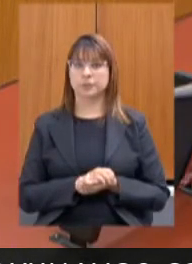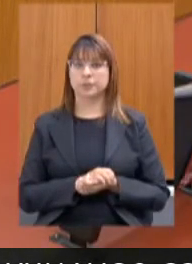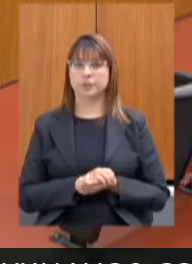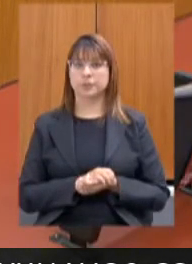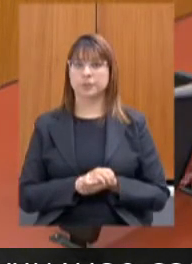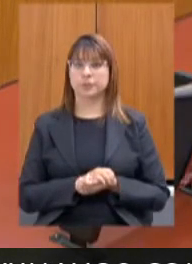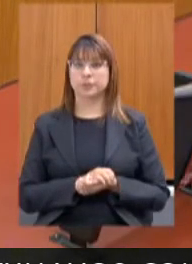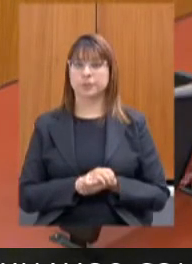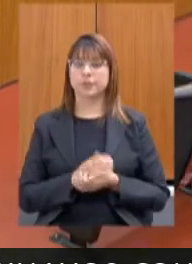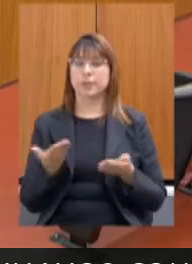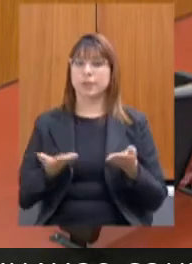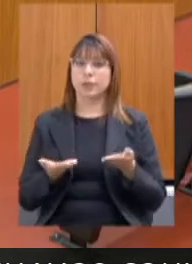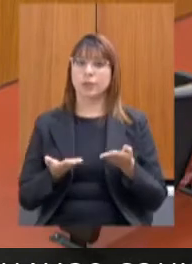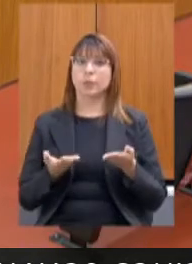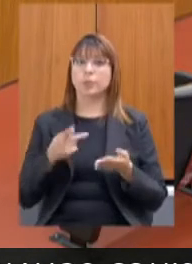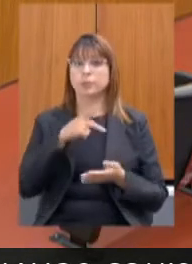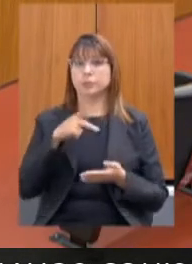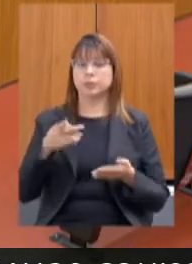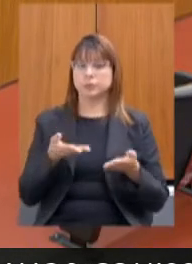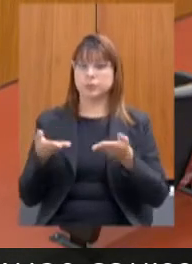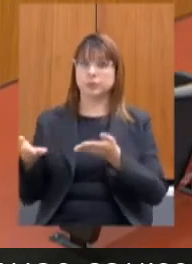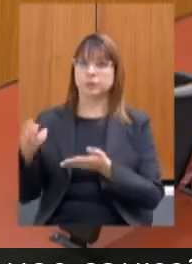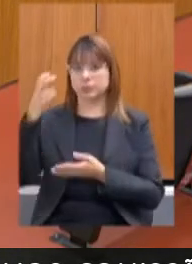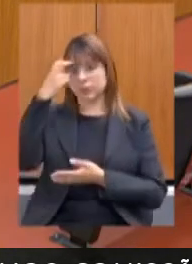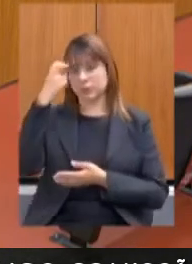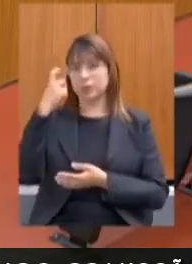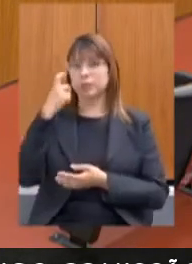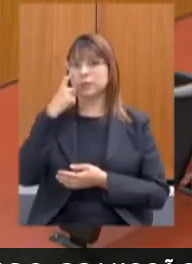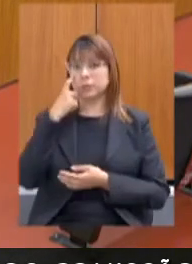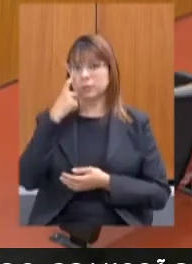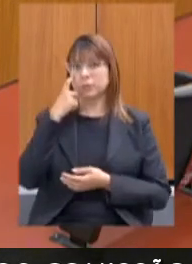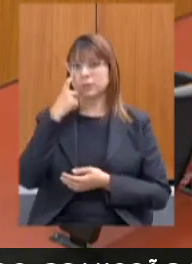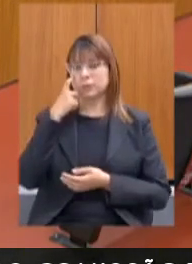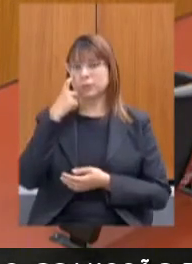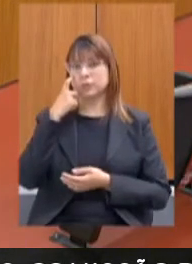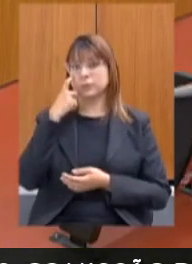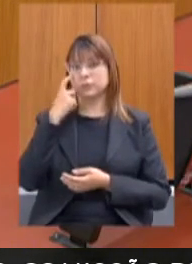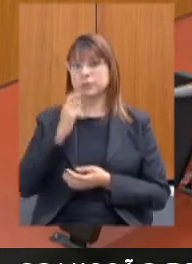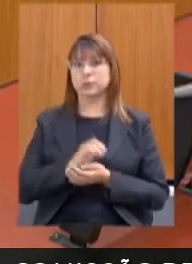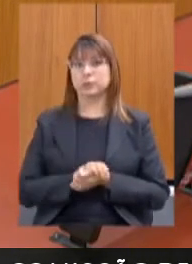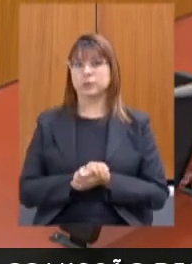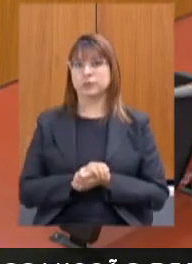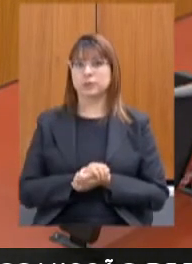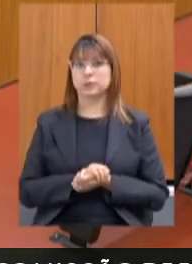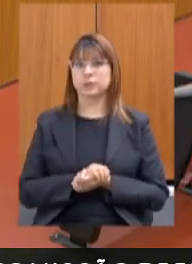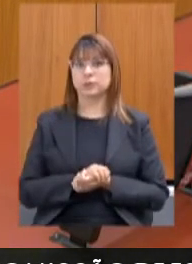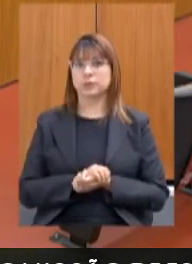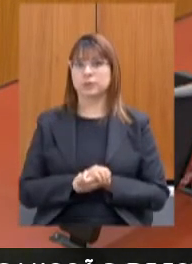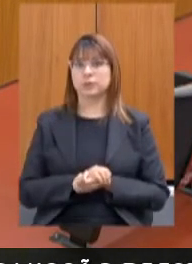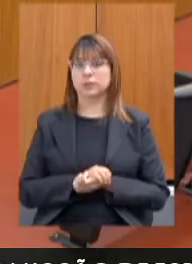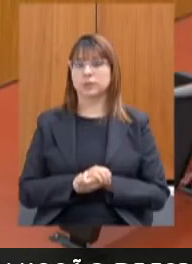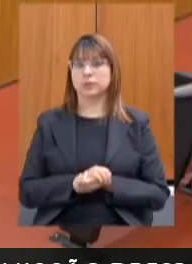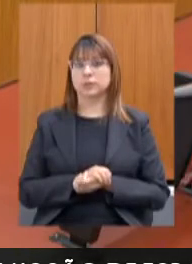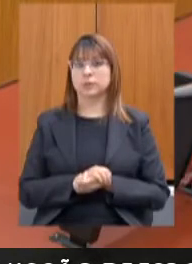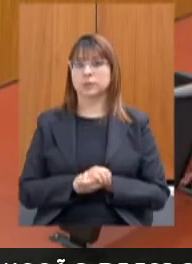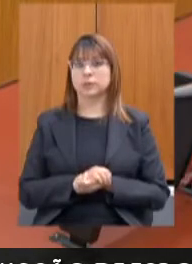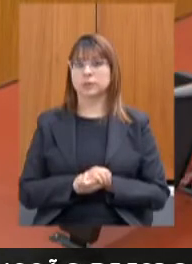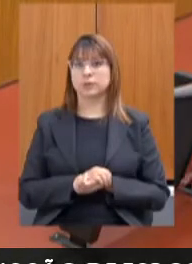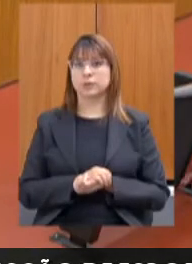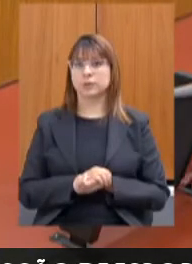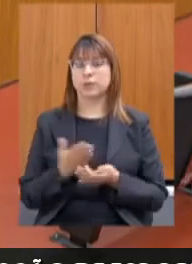eu passo a presidência para o deputado Zé Guilherme para ele já recebeu para